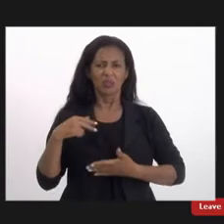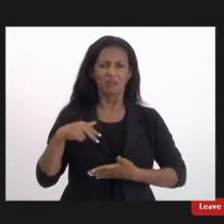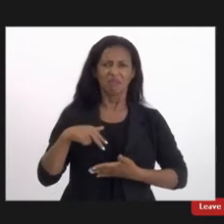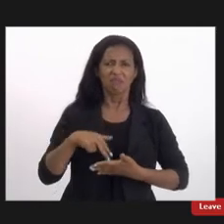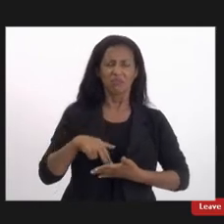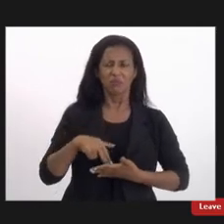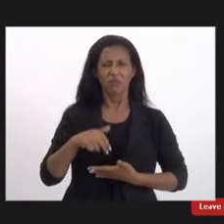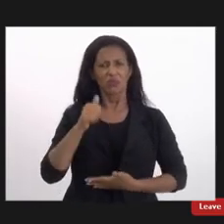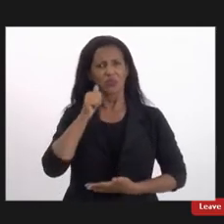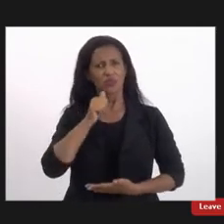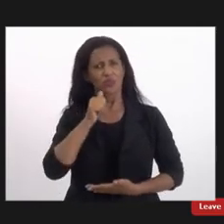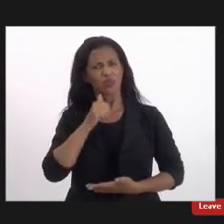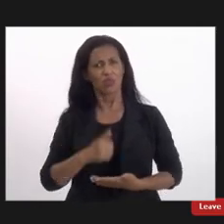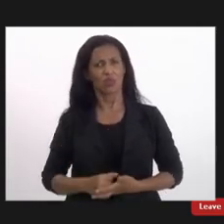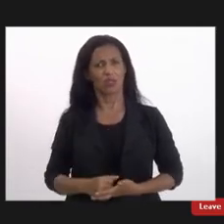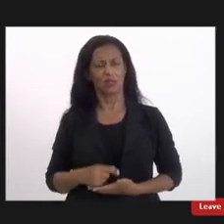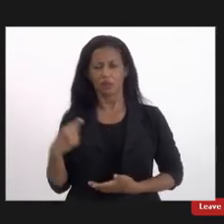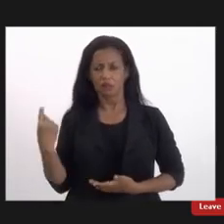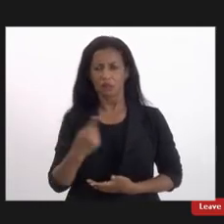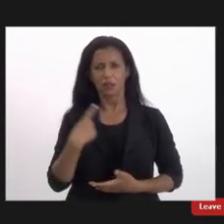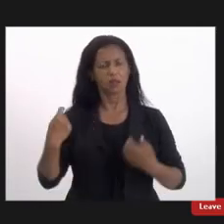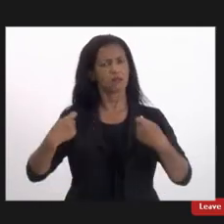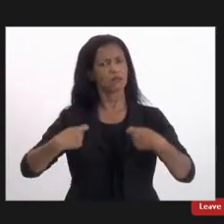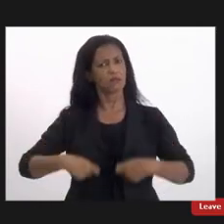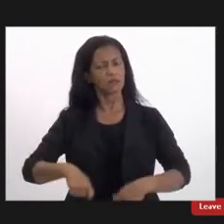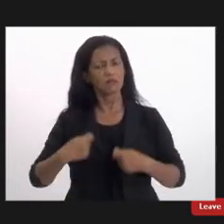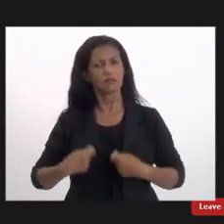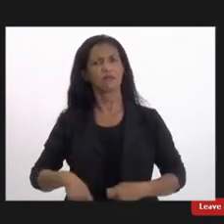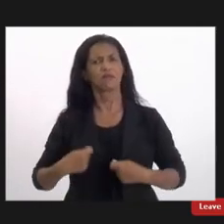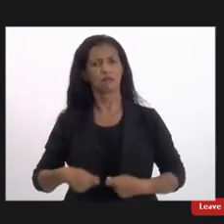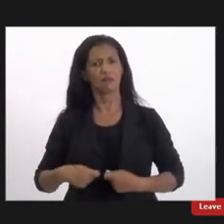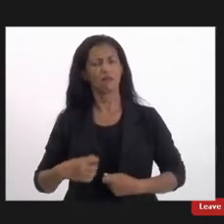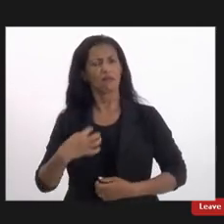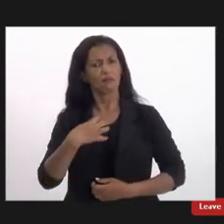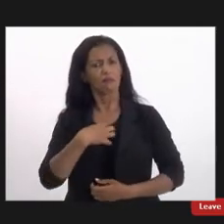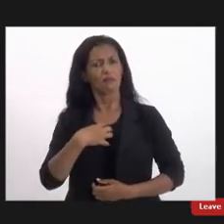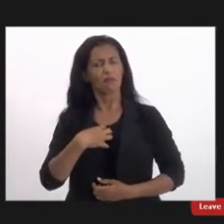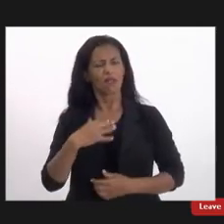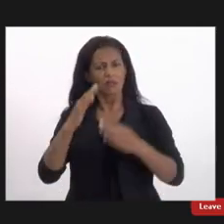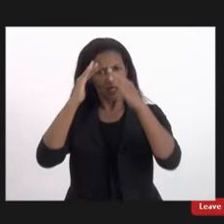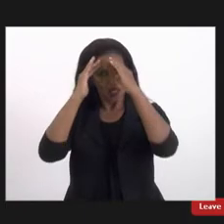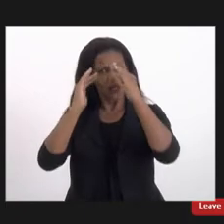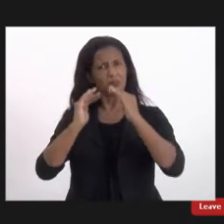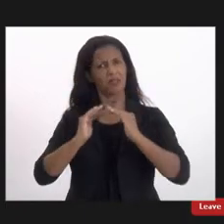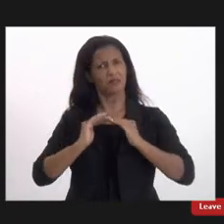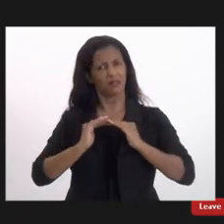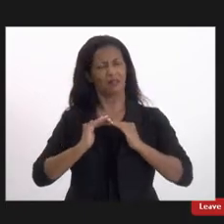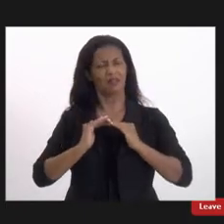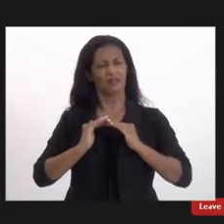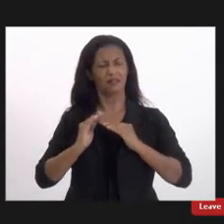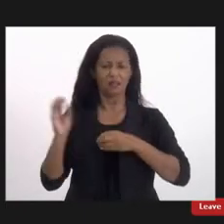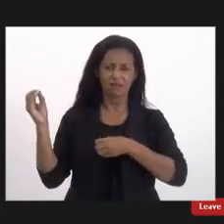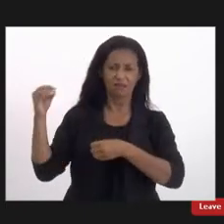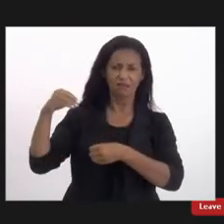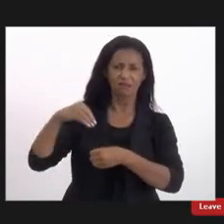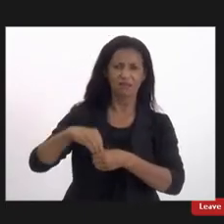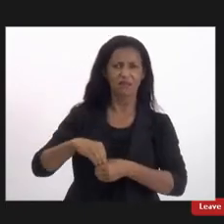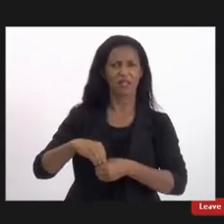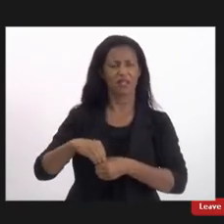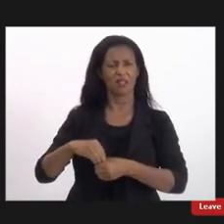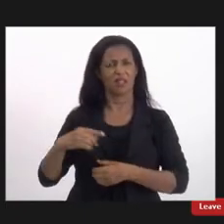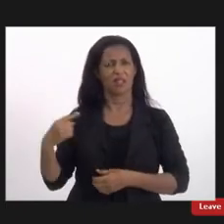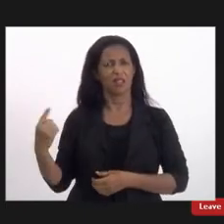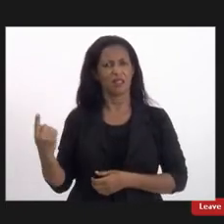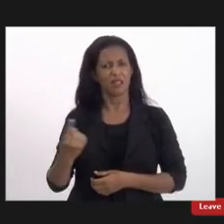de mulher nós precisamos ser respeitadas dentro das